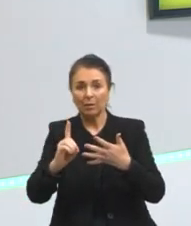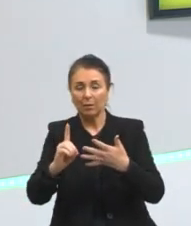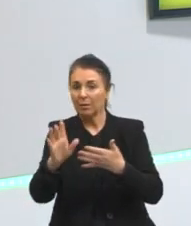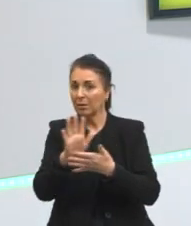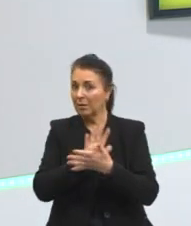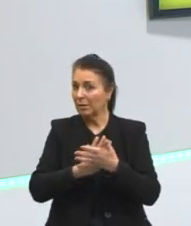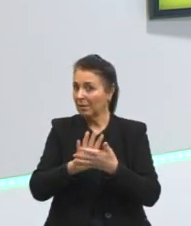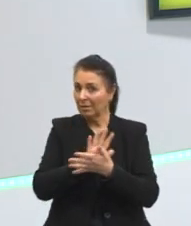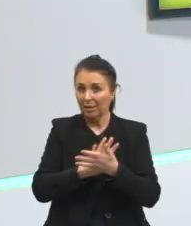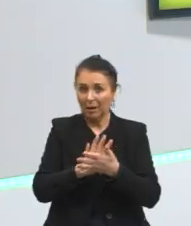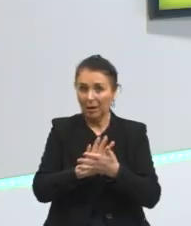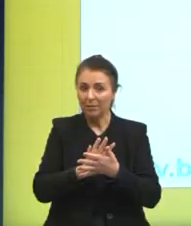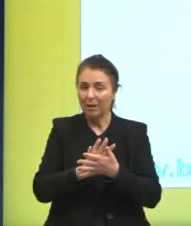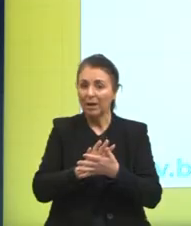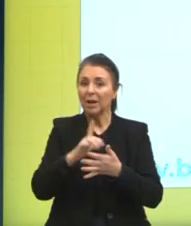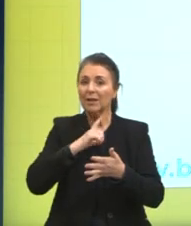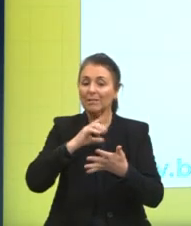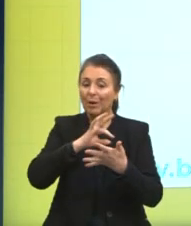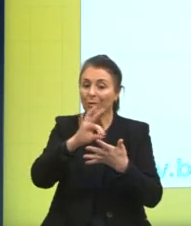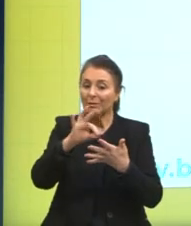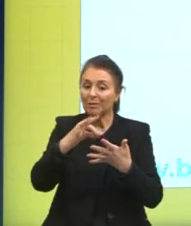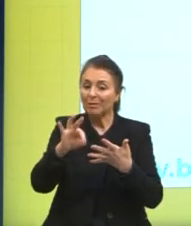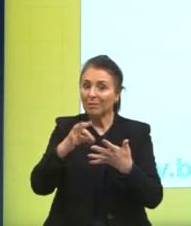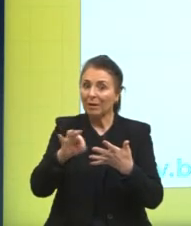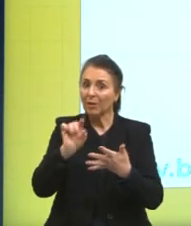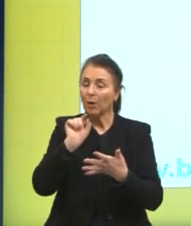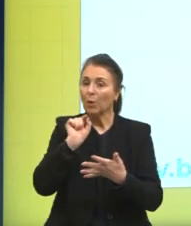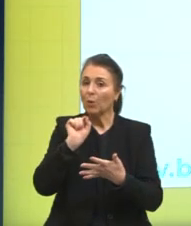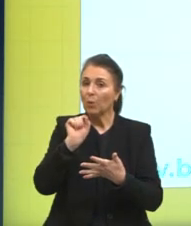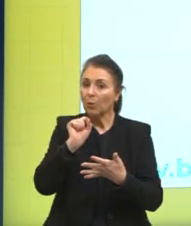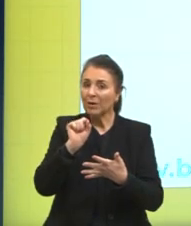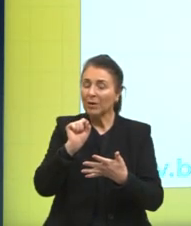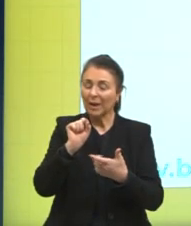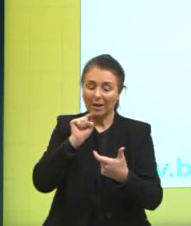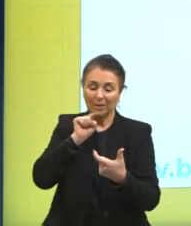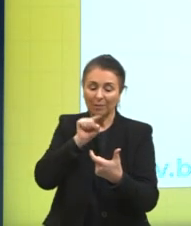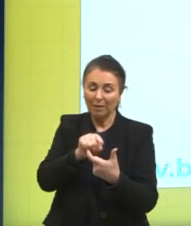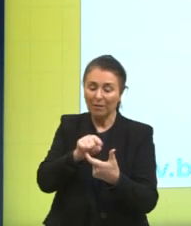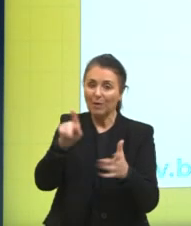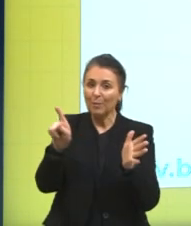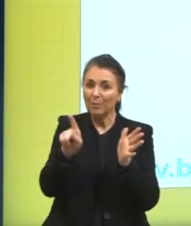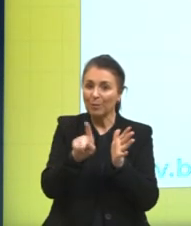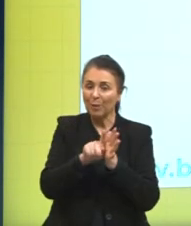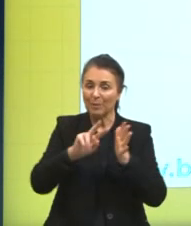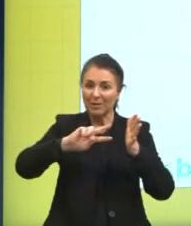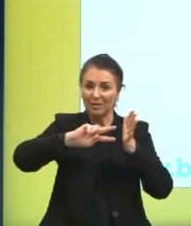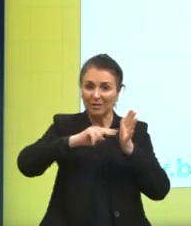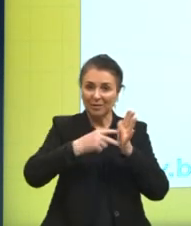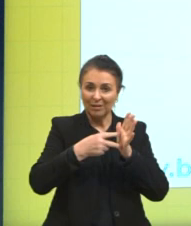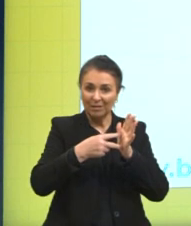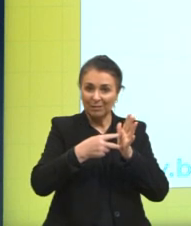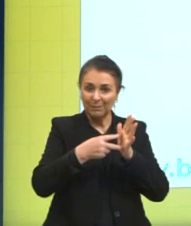dizer vai destacar o que essa expressão quer dizer agora